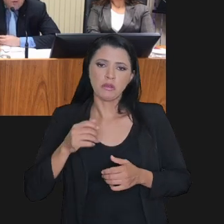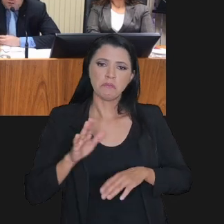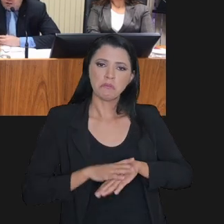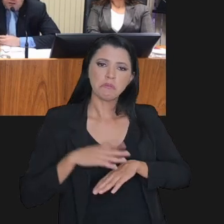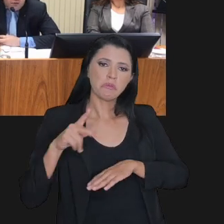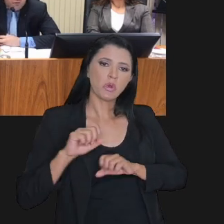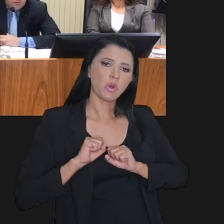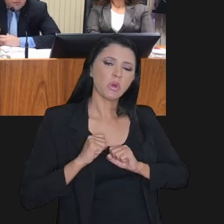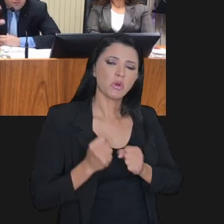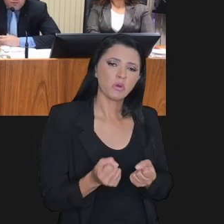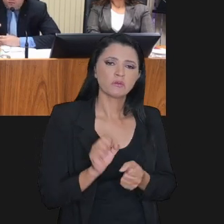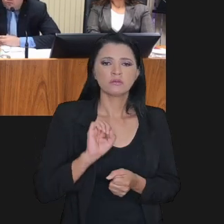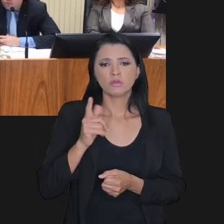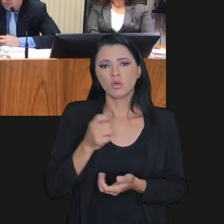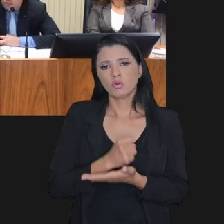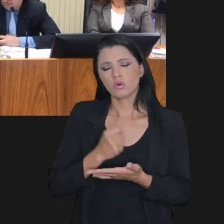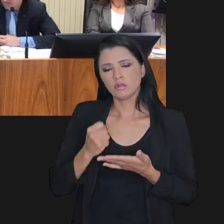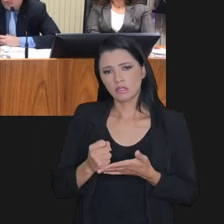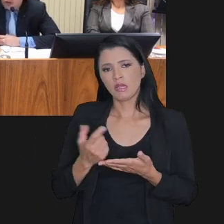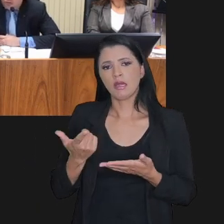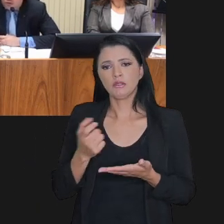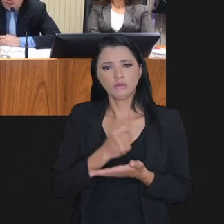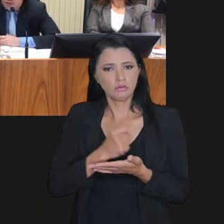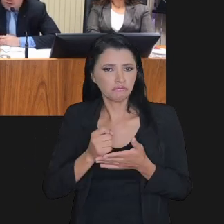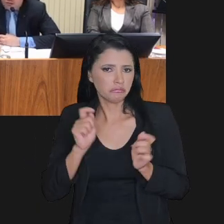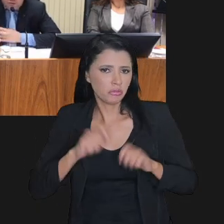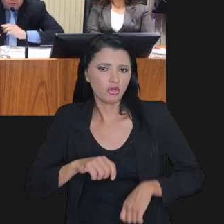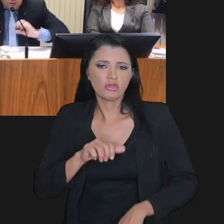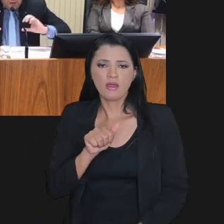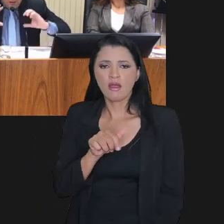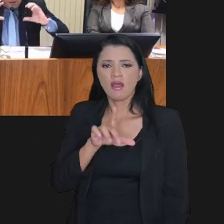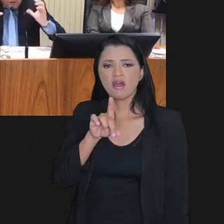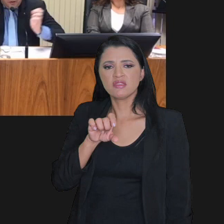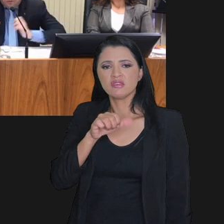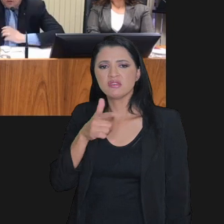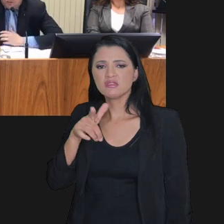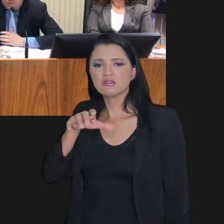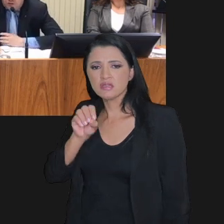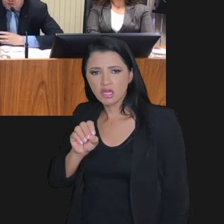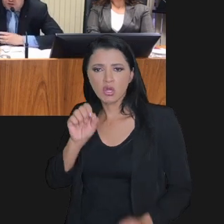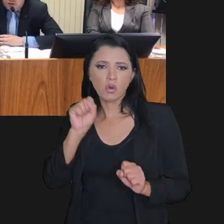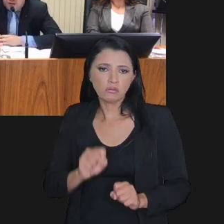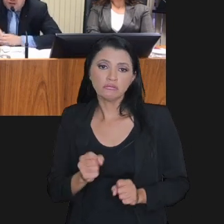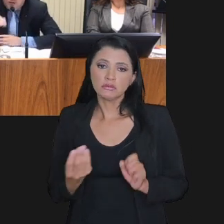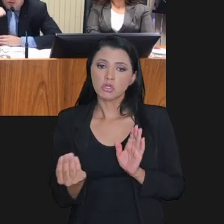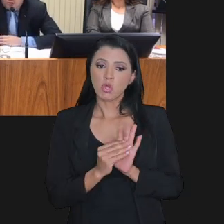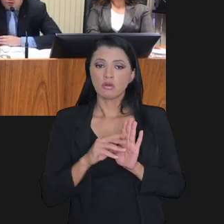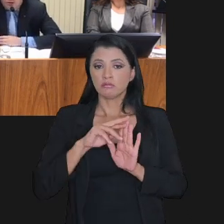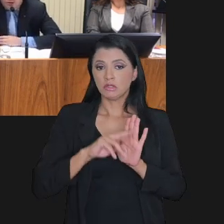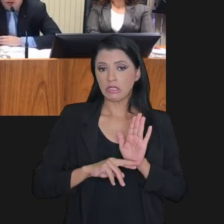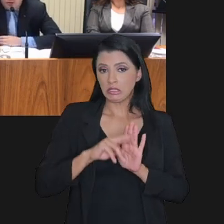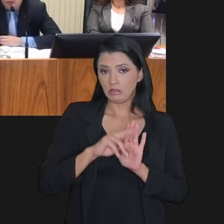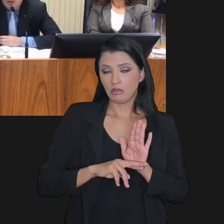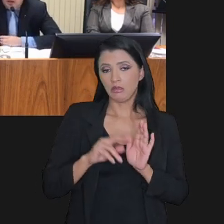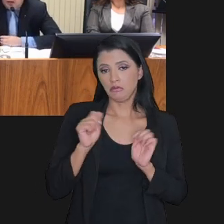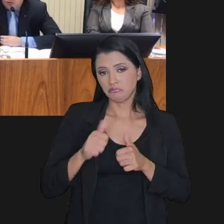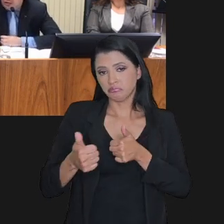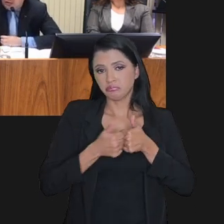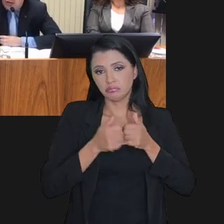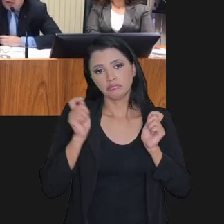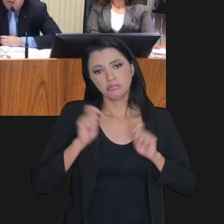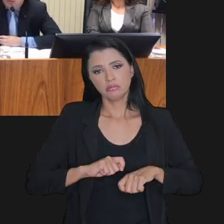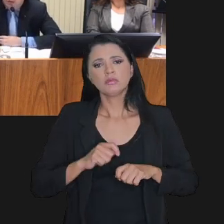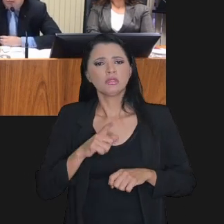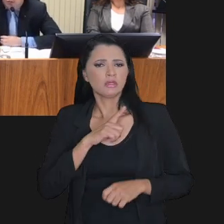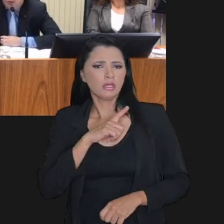ou seja como se fosse um contrato por adesão, também que você possa colocar alguns critérios. Então,